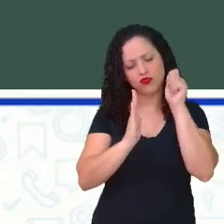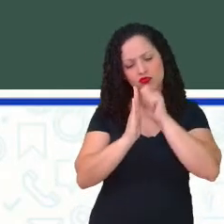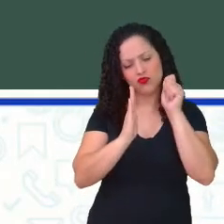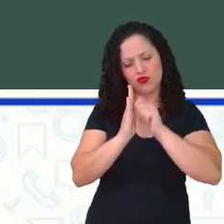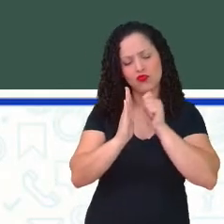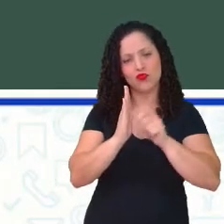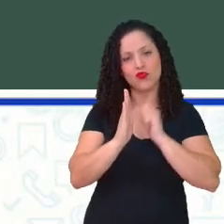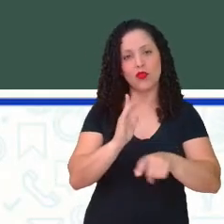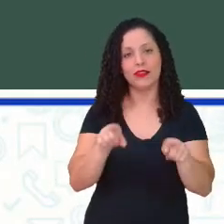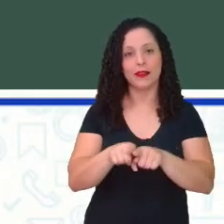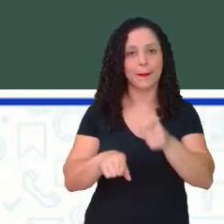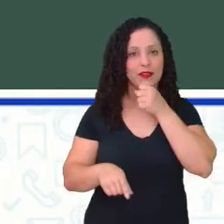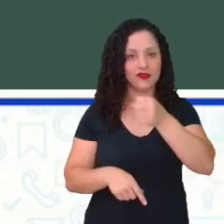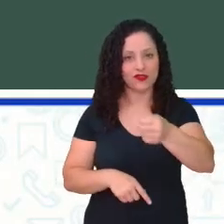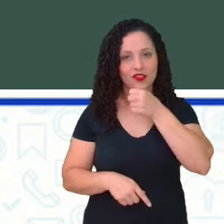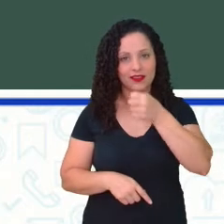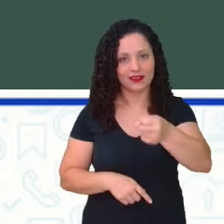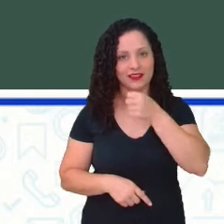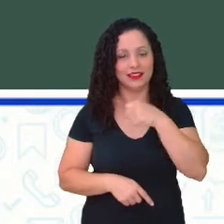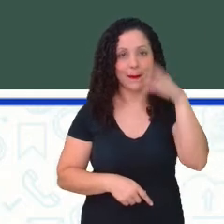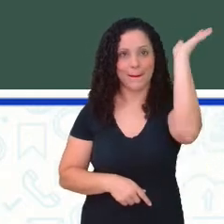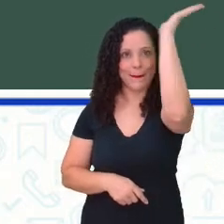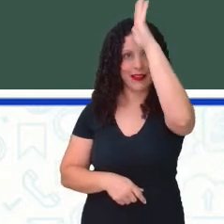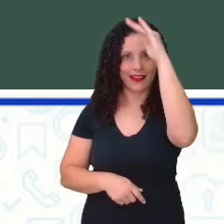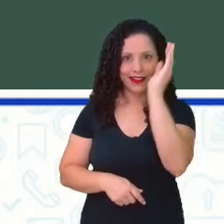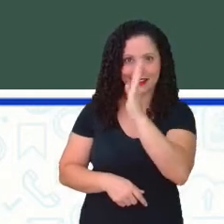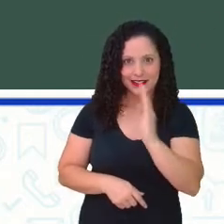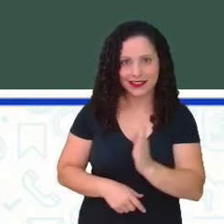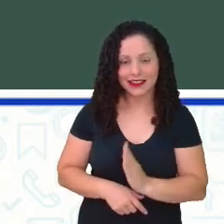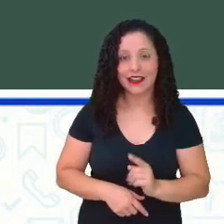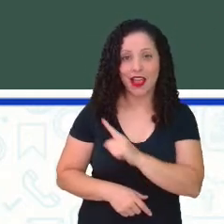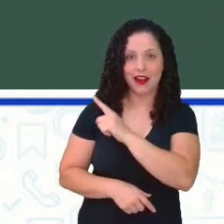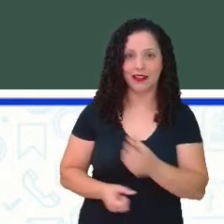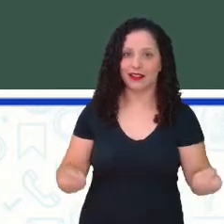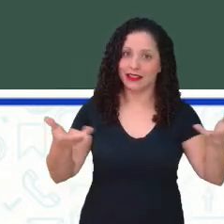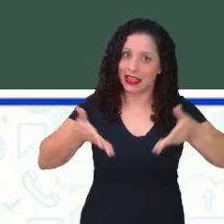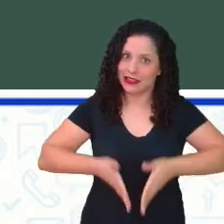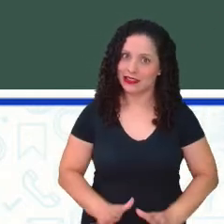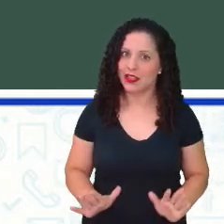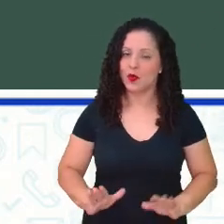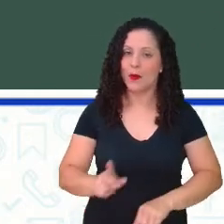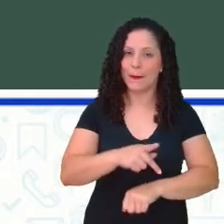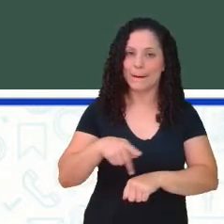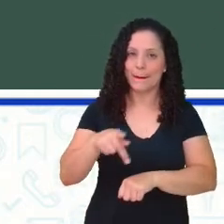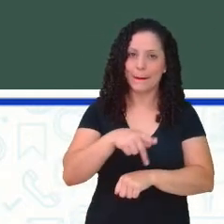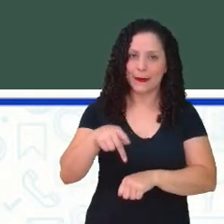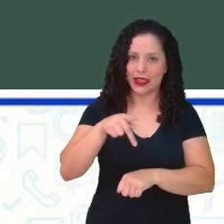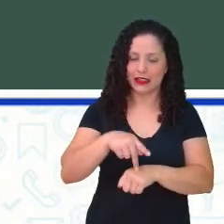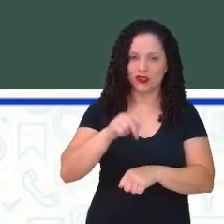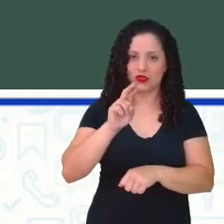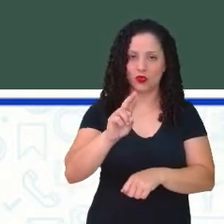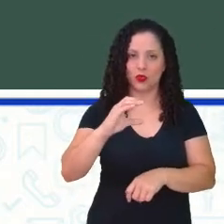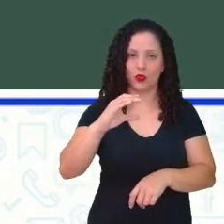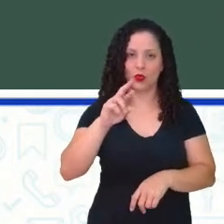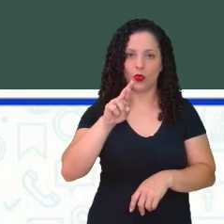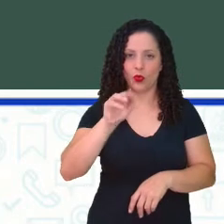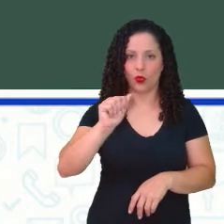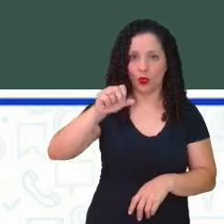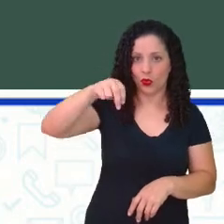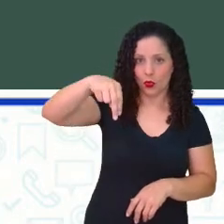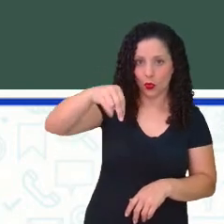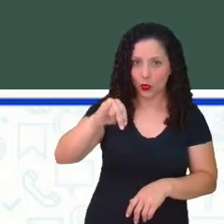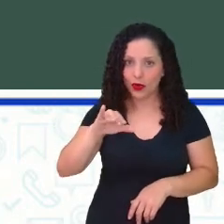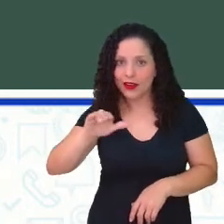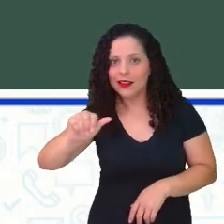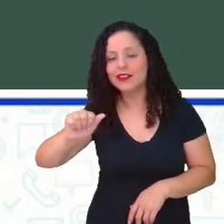jornalista brasileira, nascida na Ucrânia, não é? País que enfrenta a guerra e quando ela